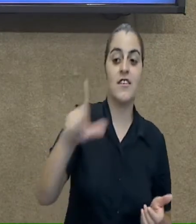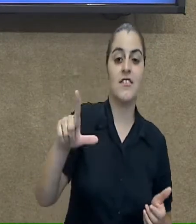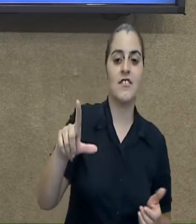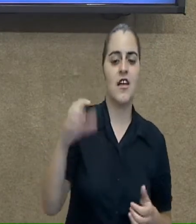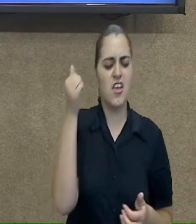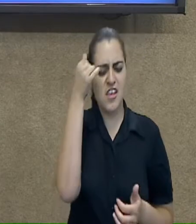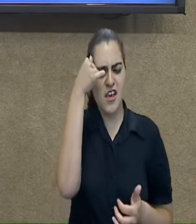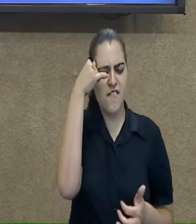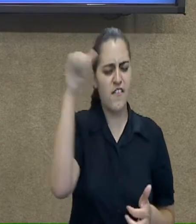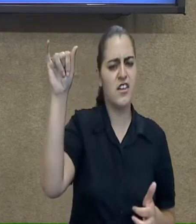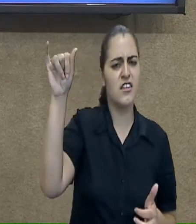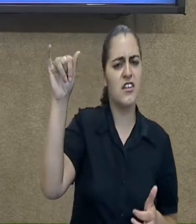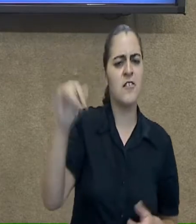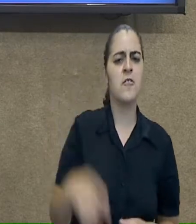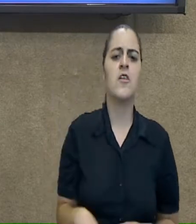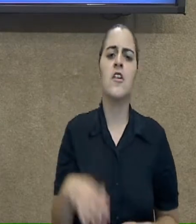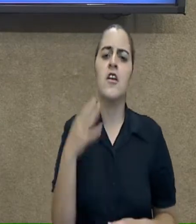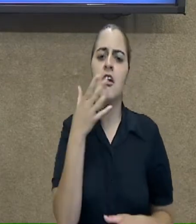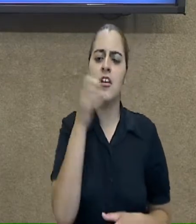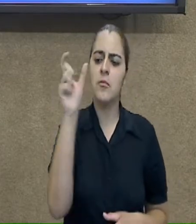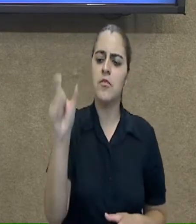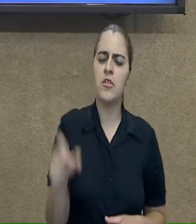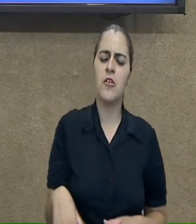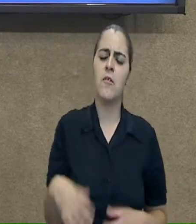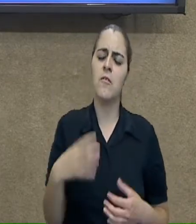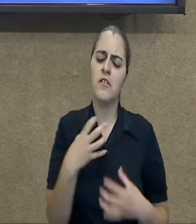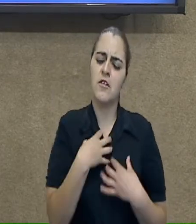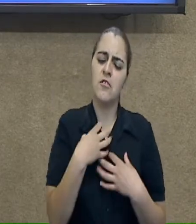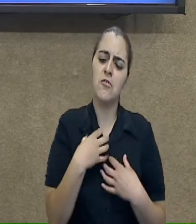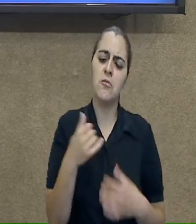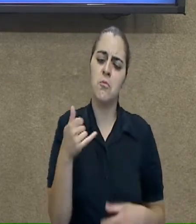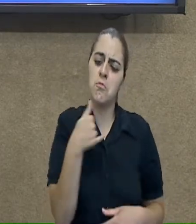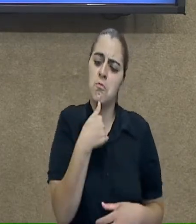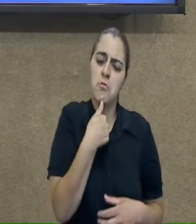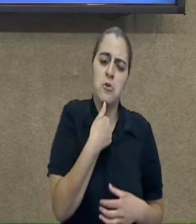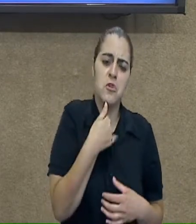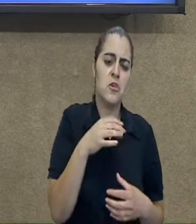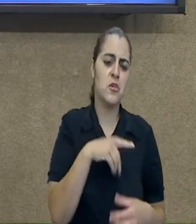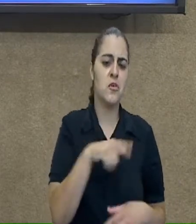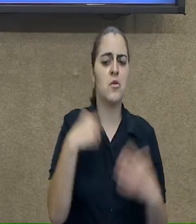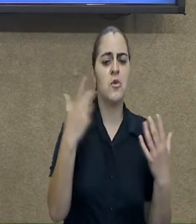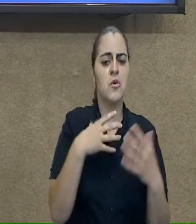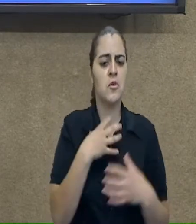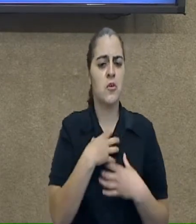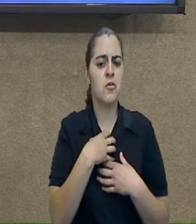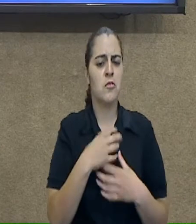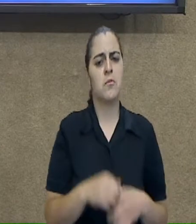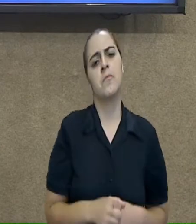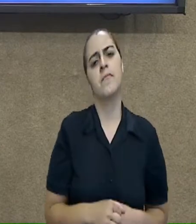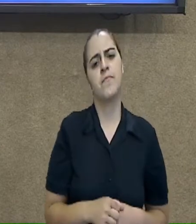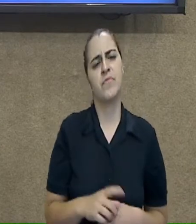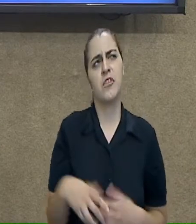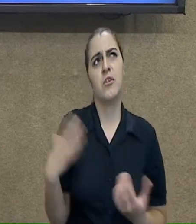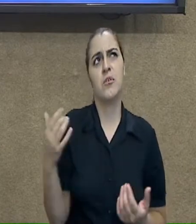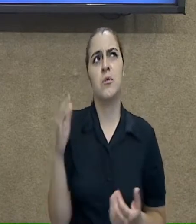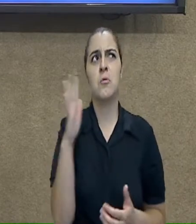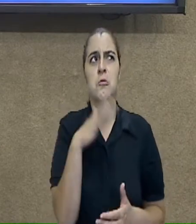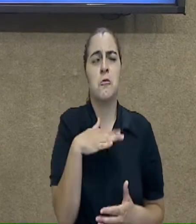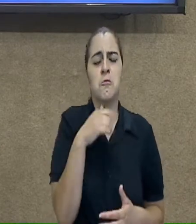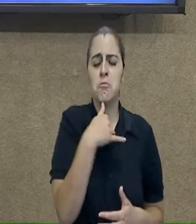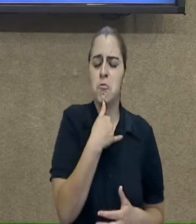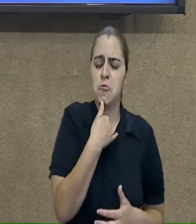evitar que Hilley passe a sentir esses sentimentos. Aqueles que